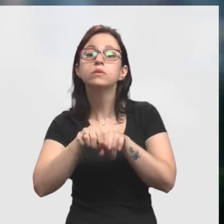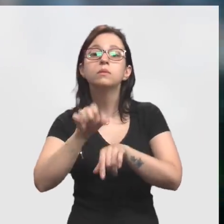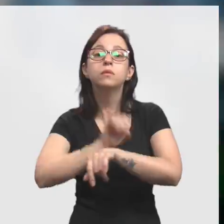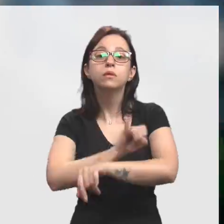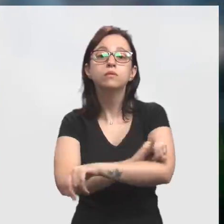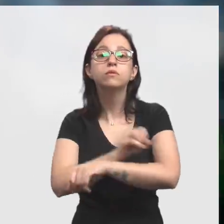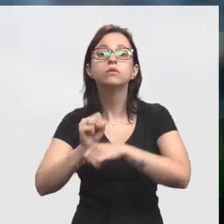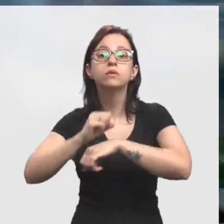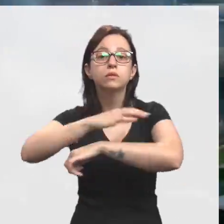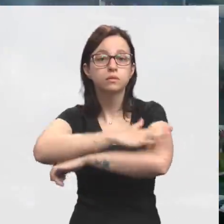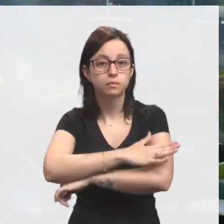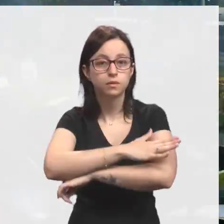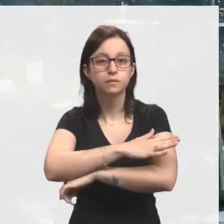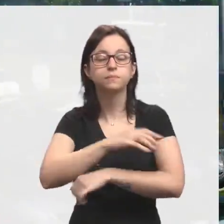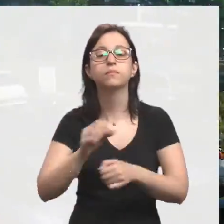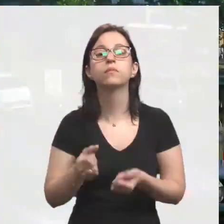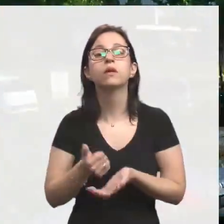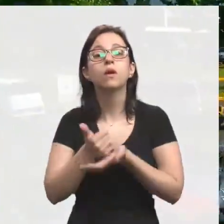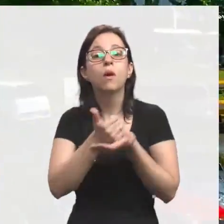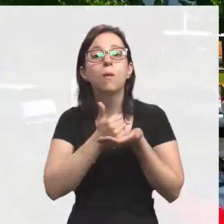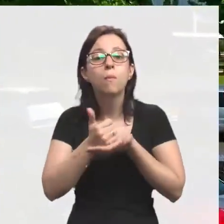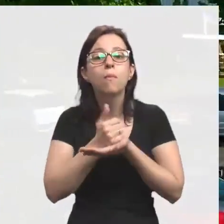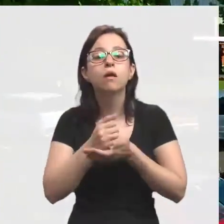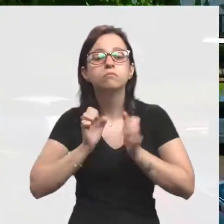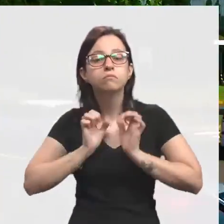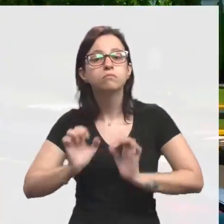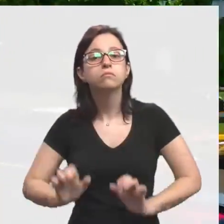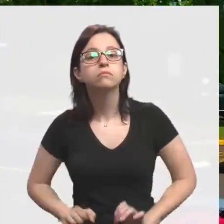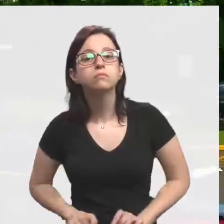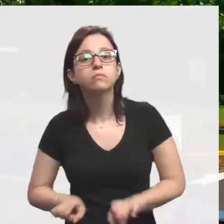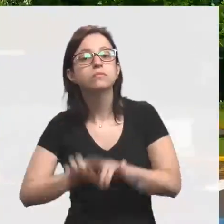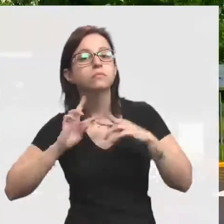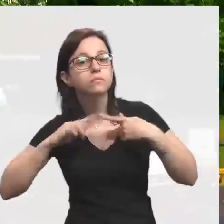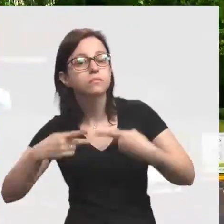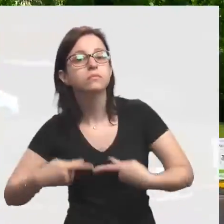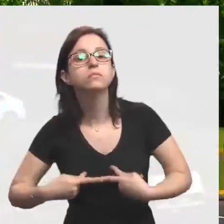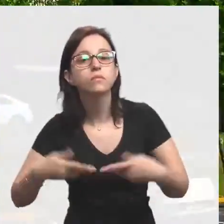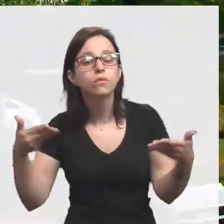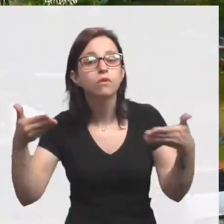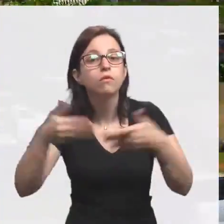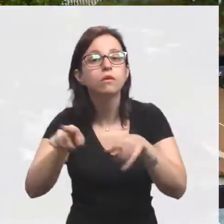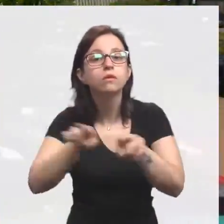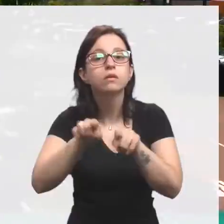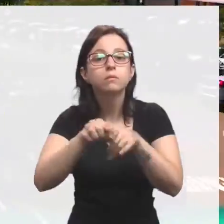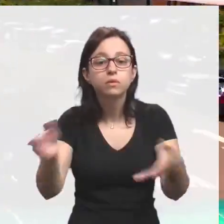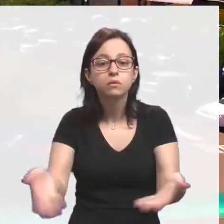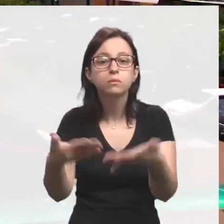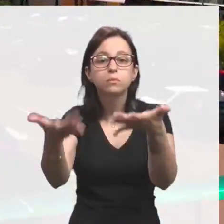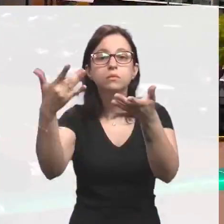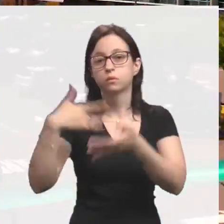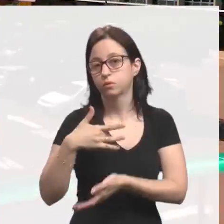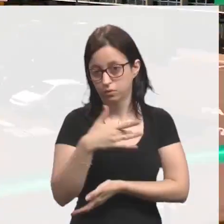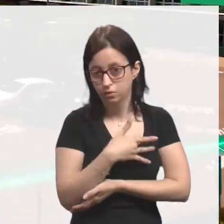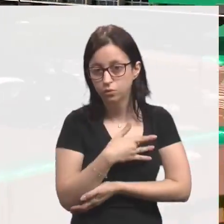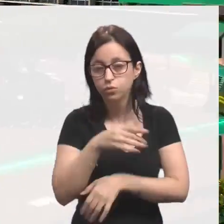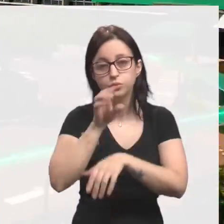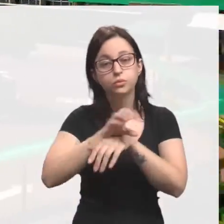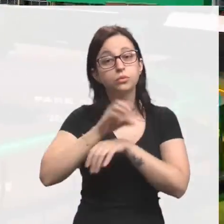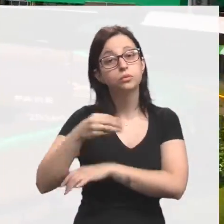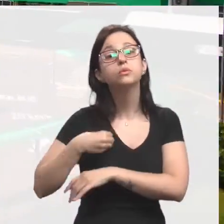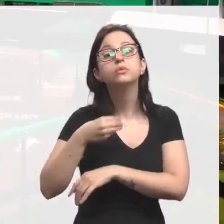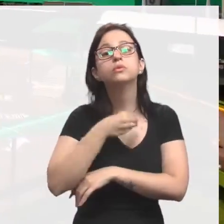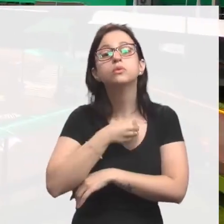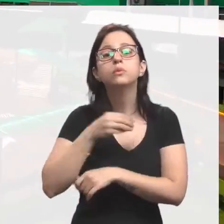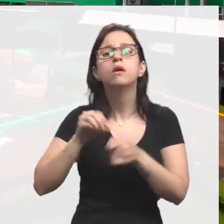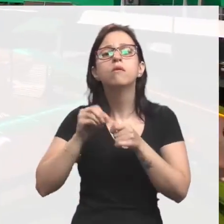Ivoti e Sapiranga. Alicerçado em princípios éticos e humanísticos e focado na promoção da saúde, o